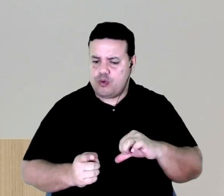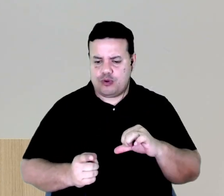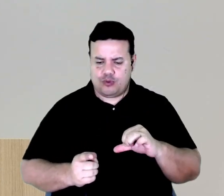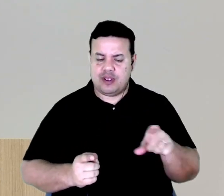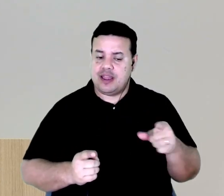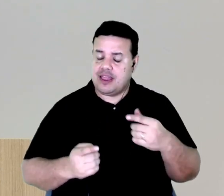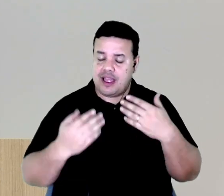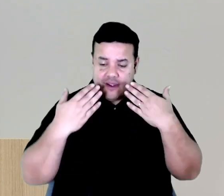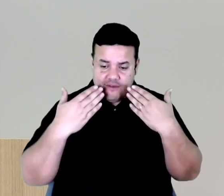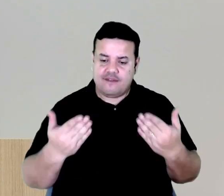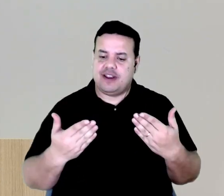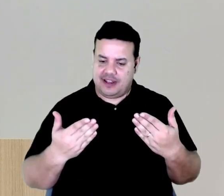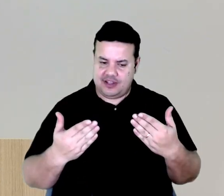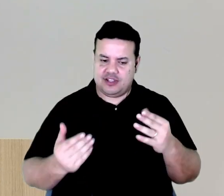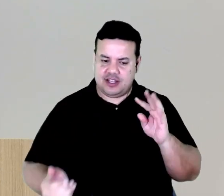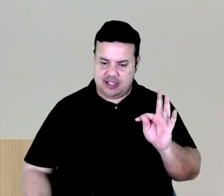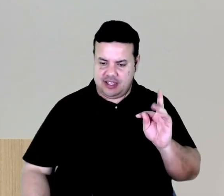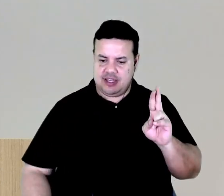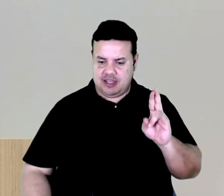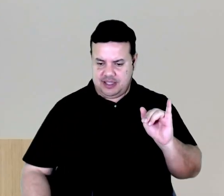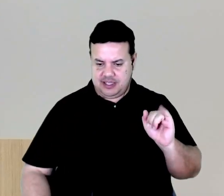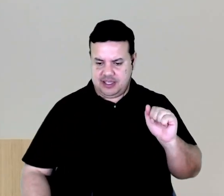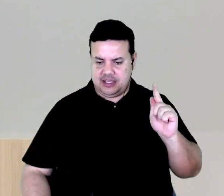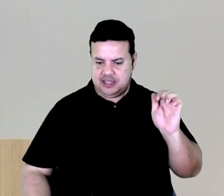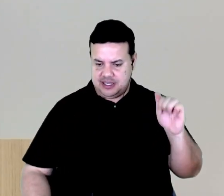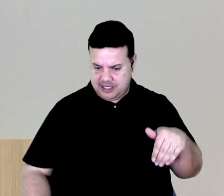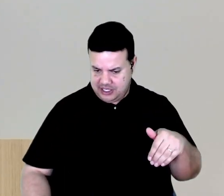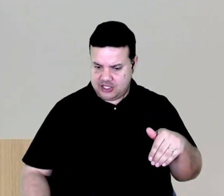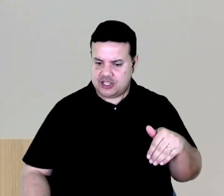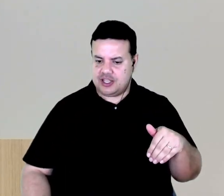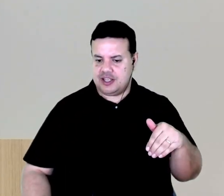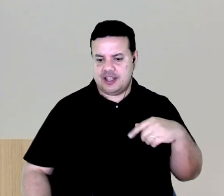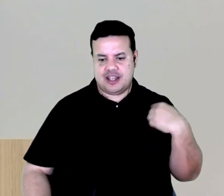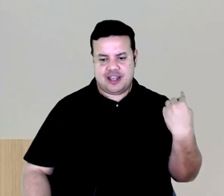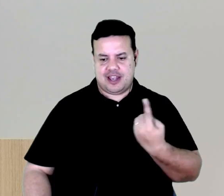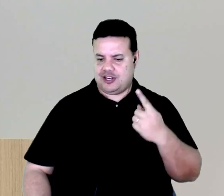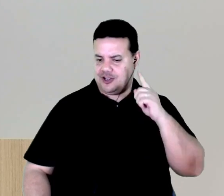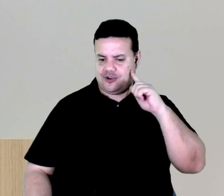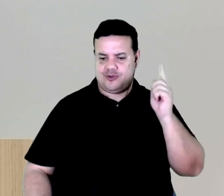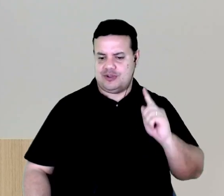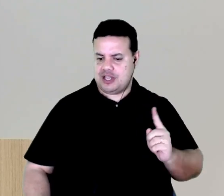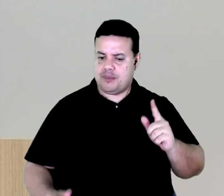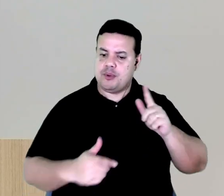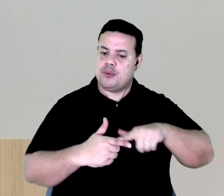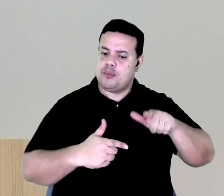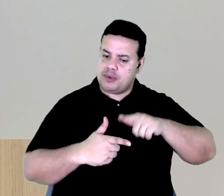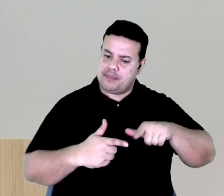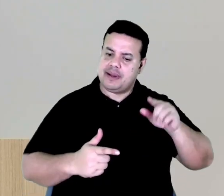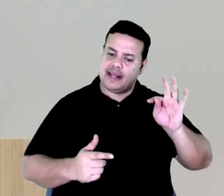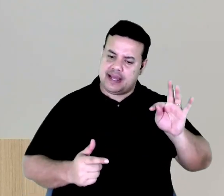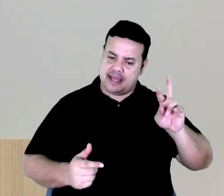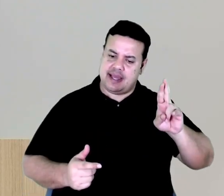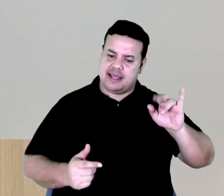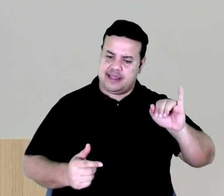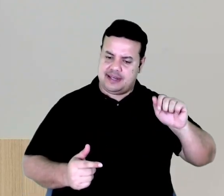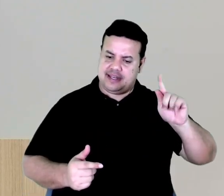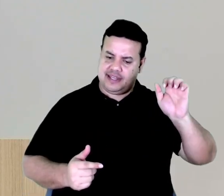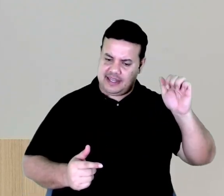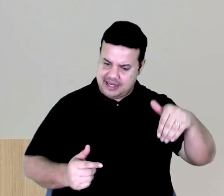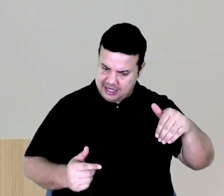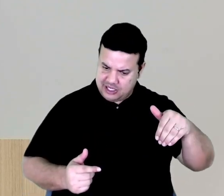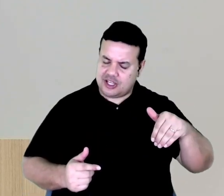ali, da triagem. Então, a gente não sabe se o problema está sendo na triagem, que passam para o médico de uma maneira que